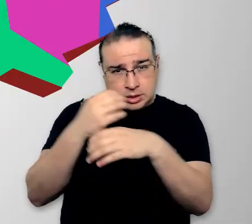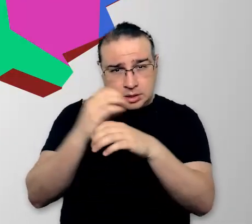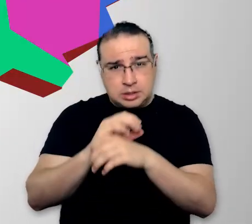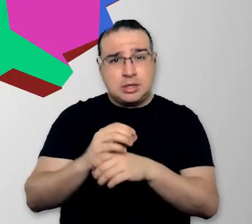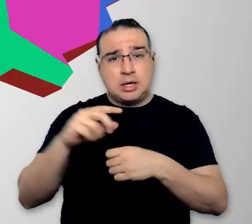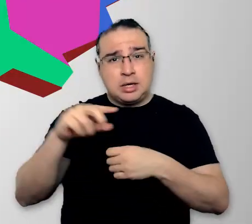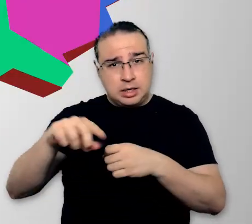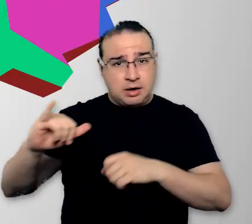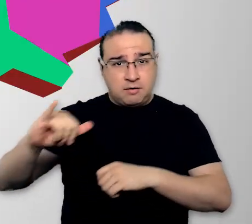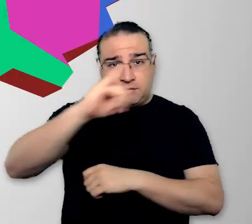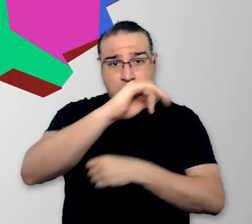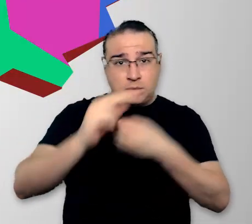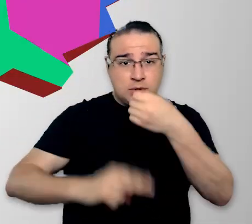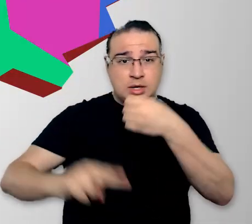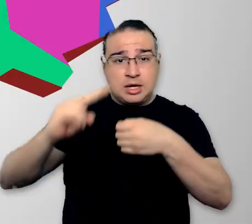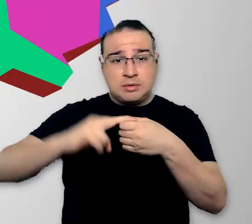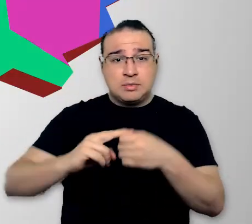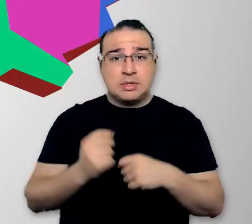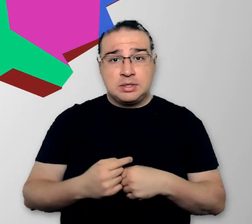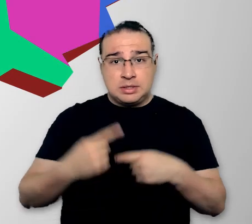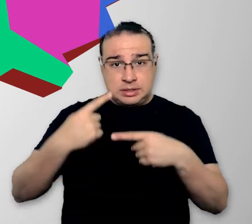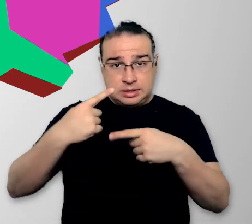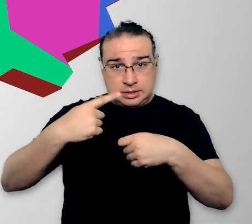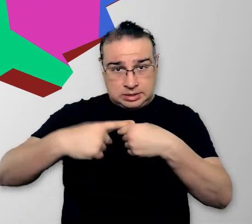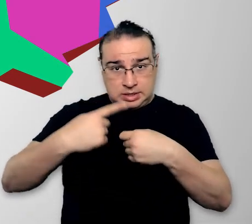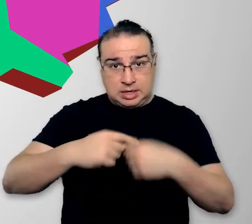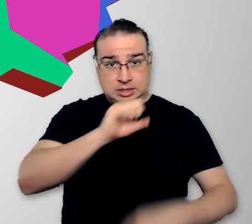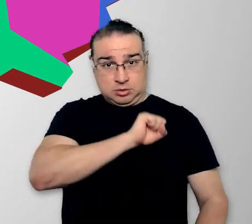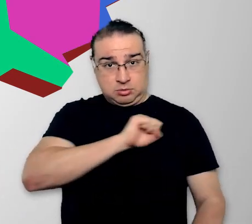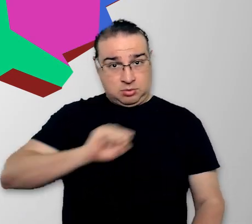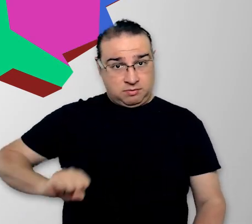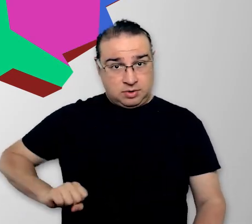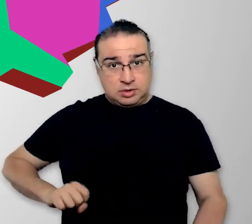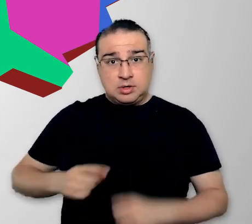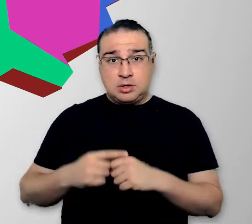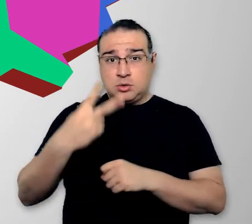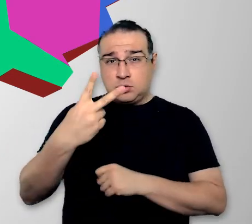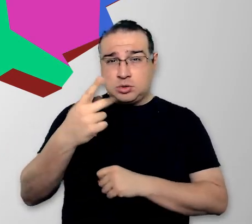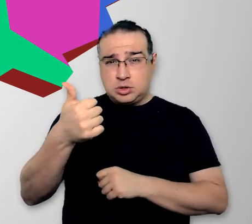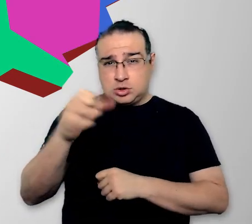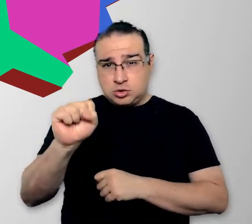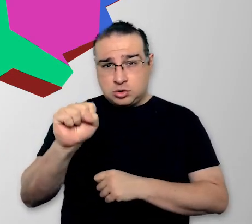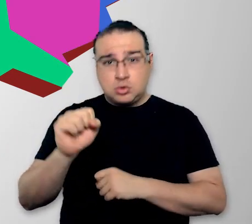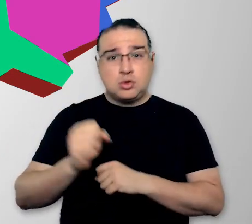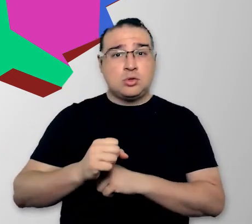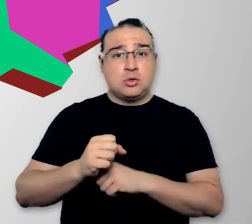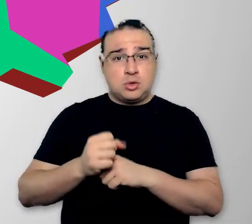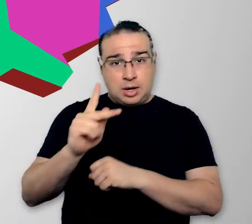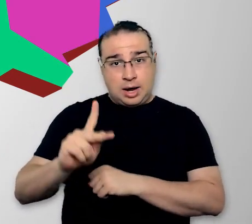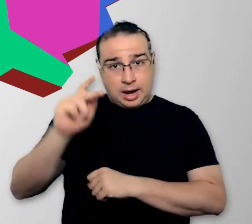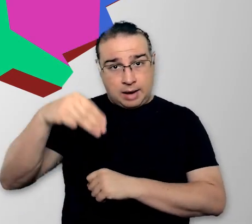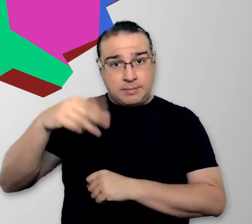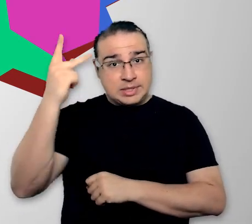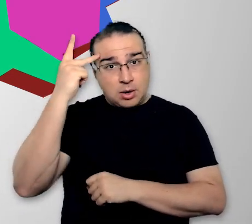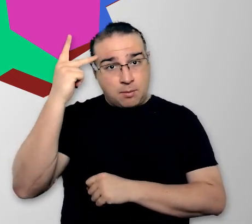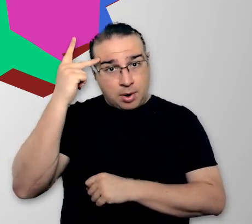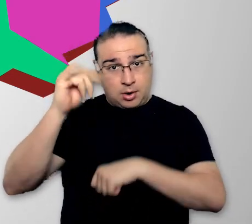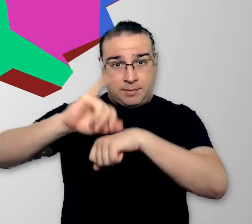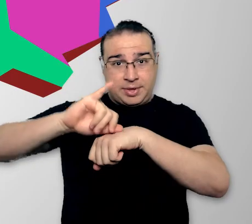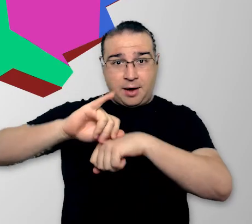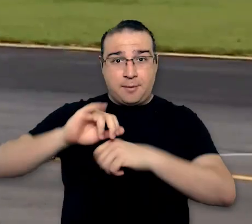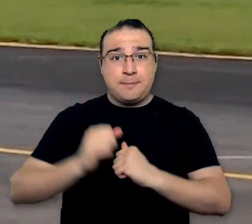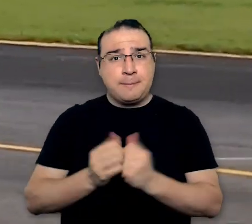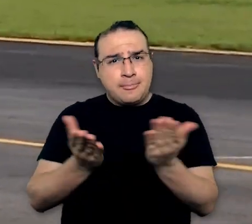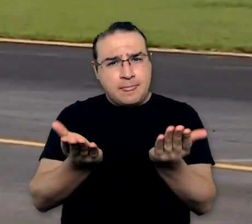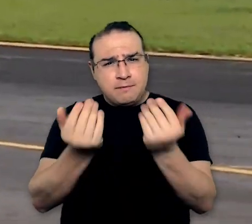aeronáutica da Unesp é oferecido na cidade de São João da Boa Vista, a 218 quilômetros da capital paulista.